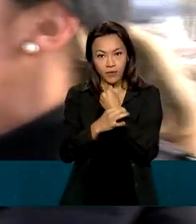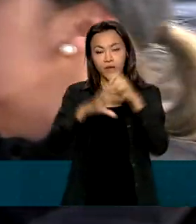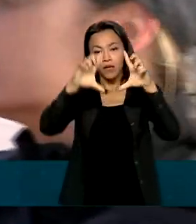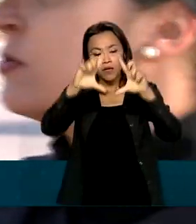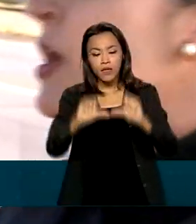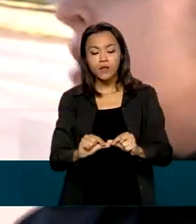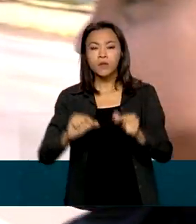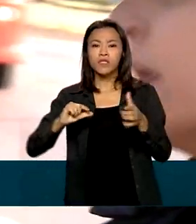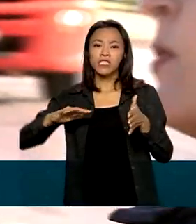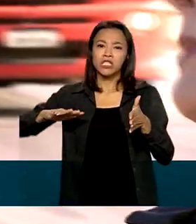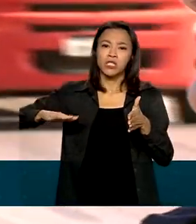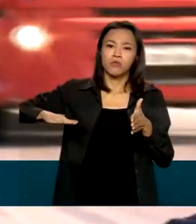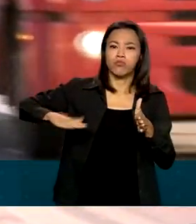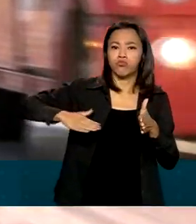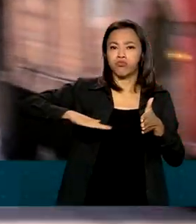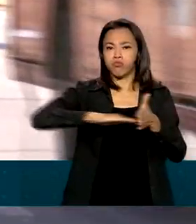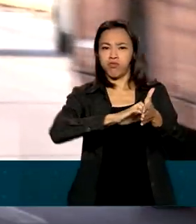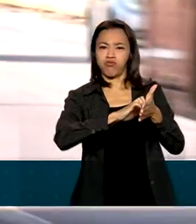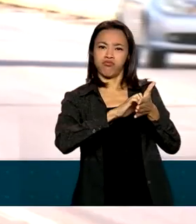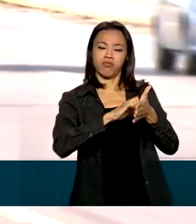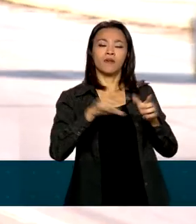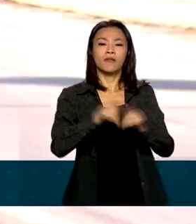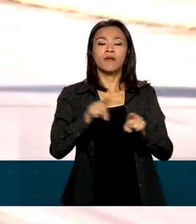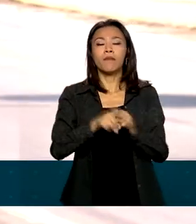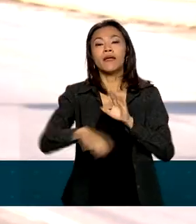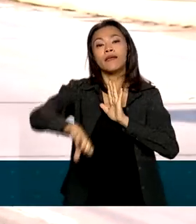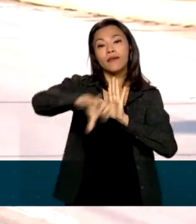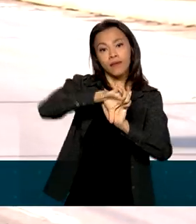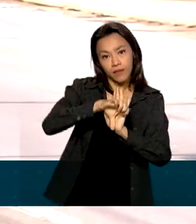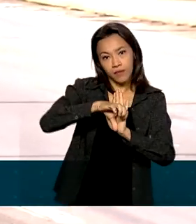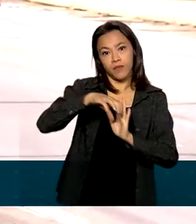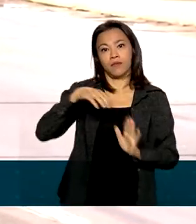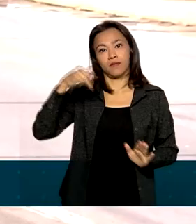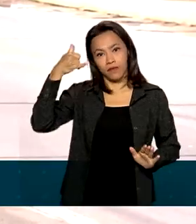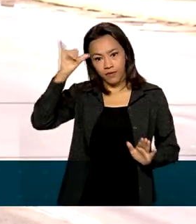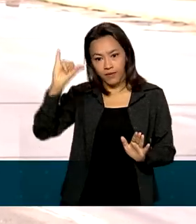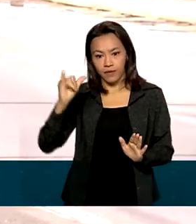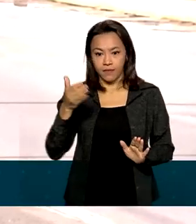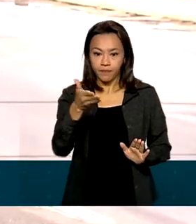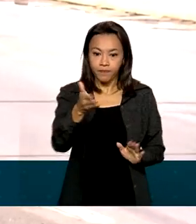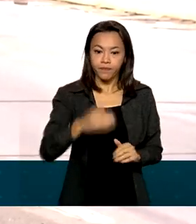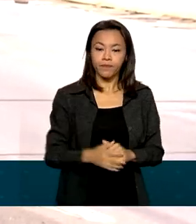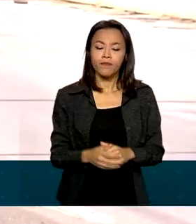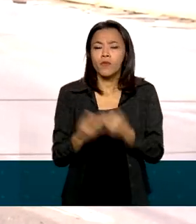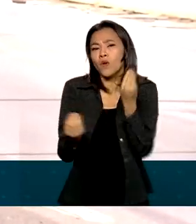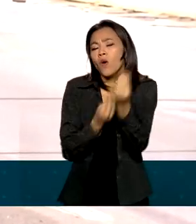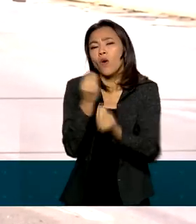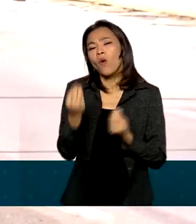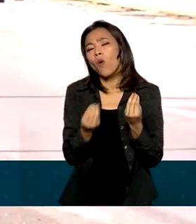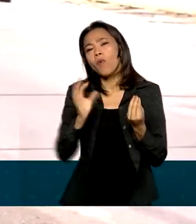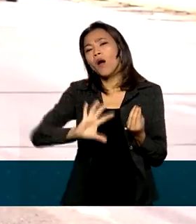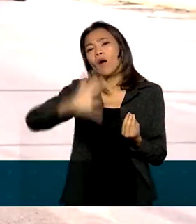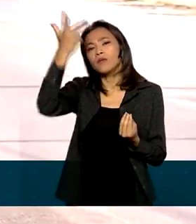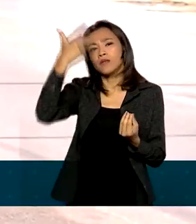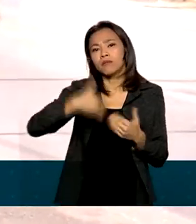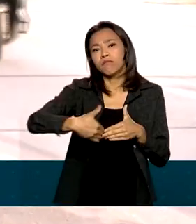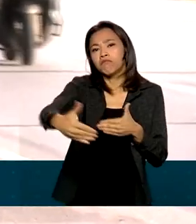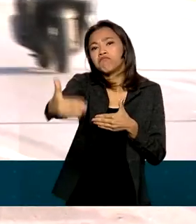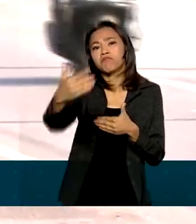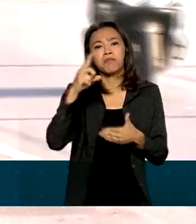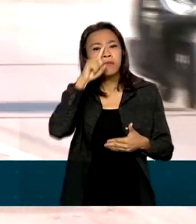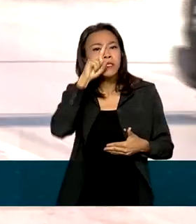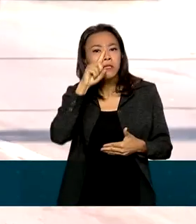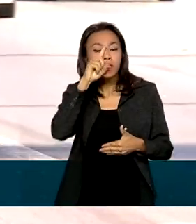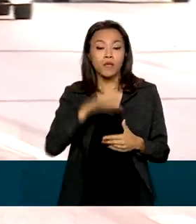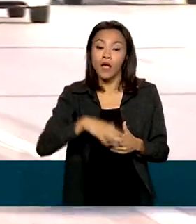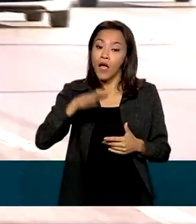acidentes de trânsito e também combater o crime nas rodovias. E quais são as condutas dos motoristas que são as mais perigosas? A gente pede